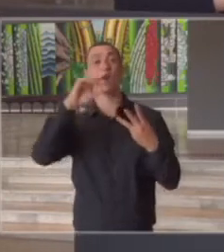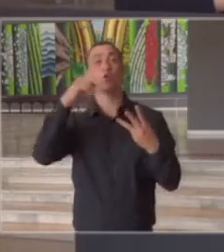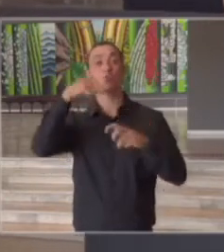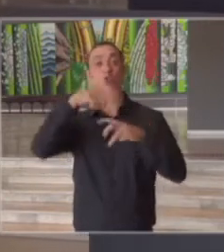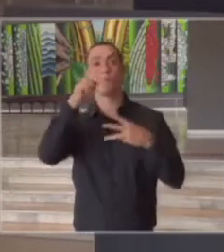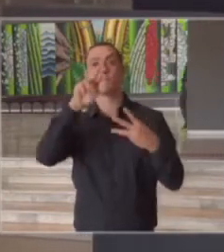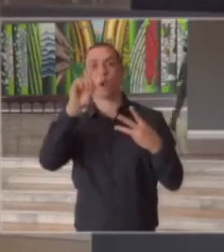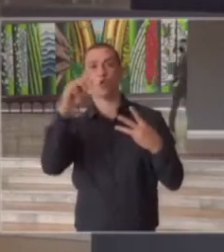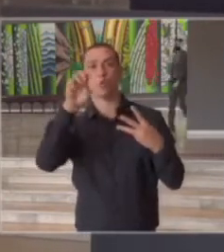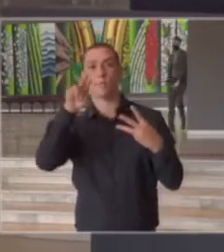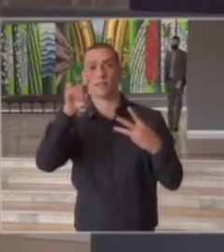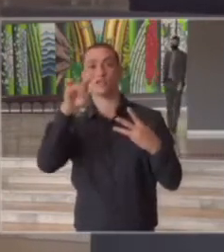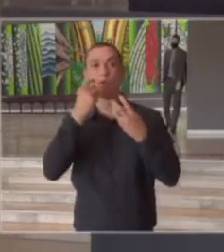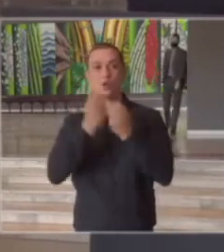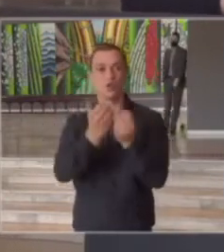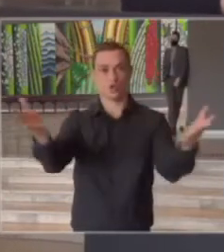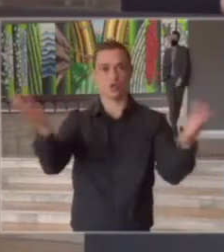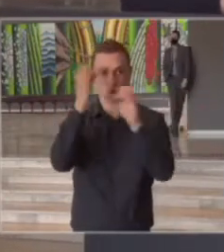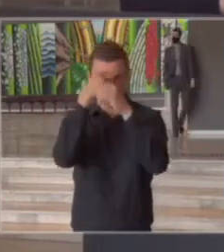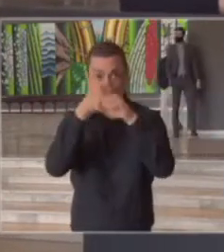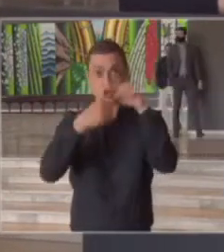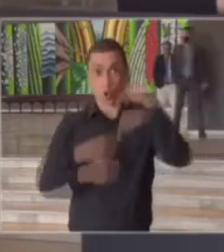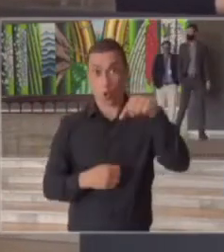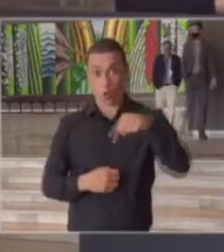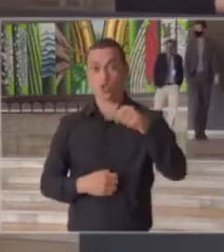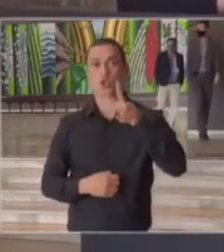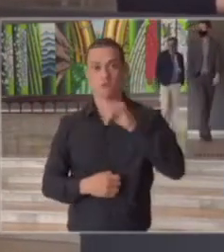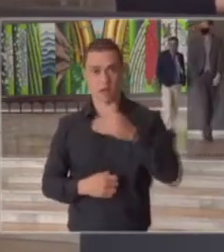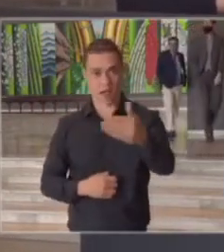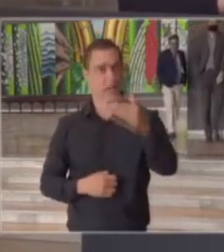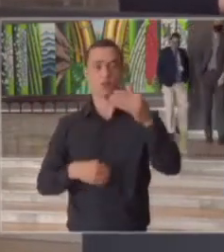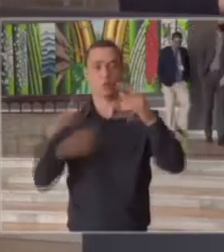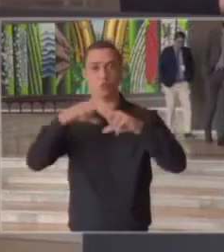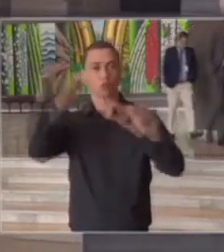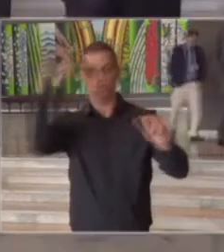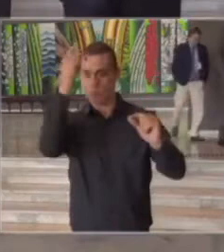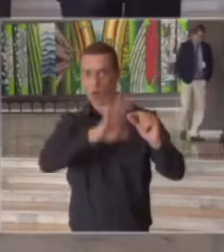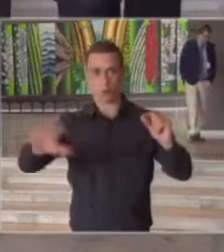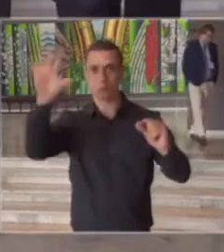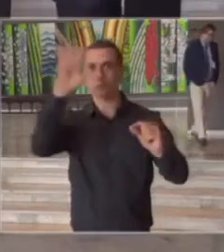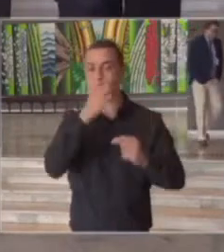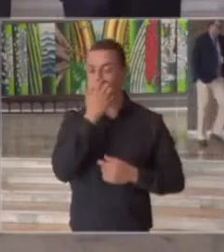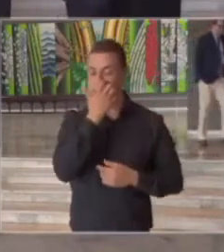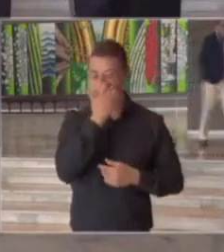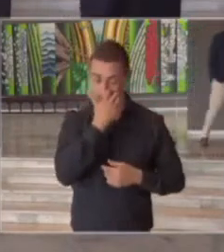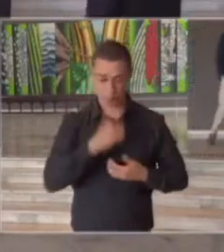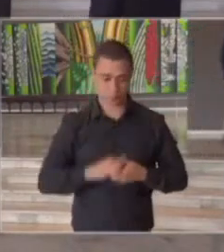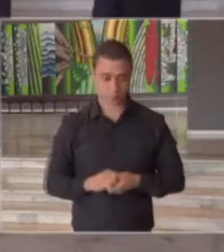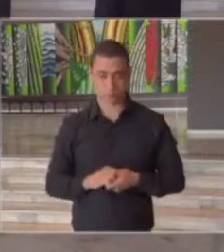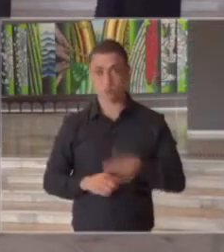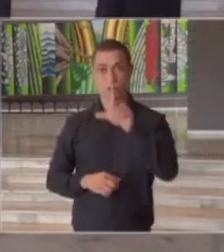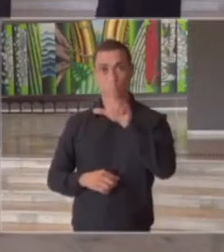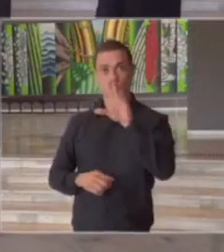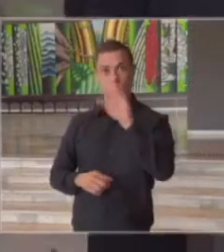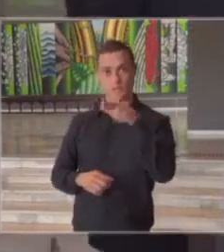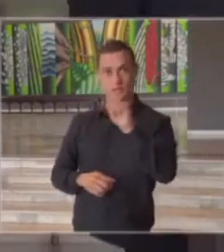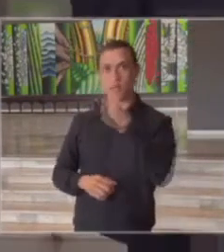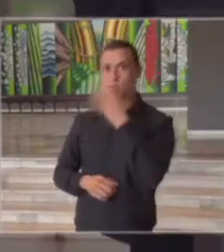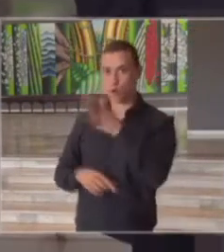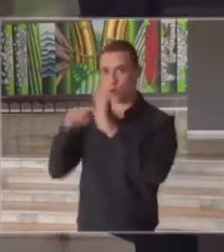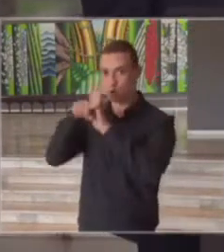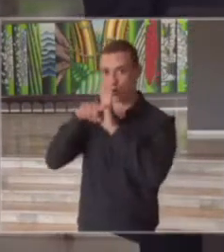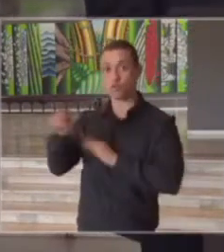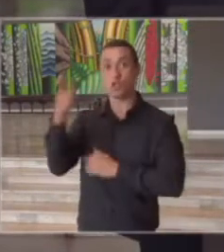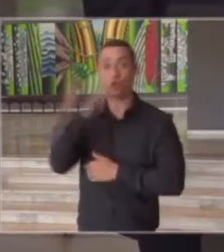falar especificamente sobre a distribuição de testes em todo o território do estado de São Paulo Luciana como boa repórter você já